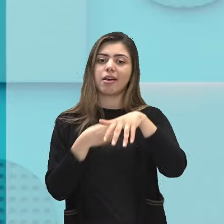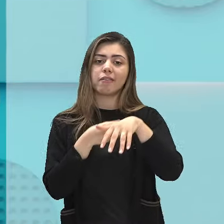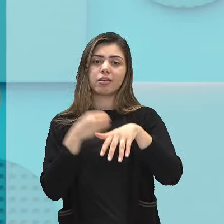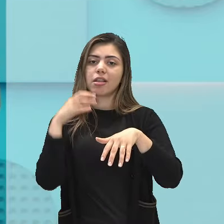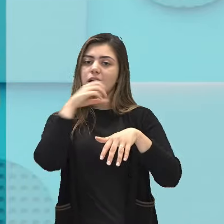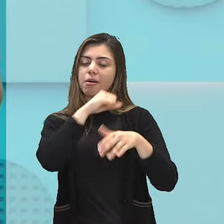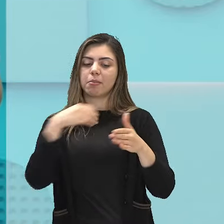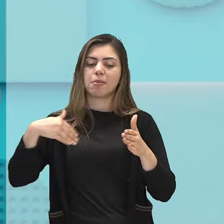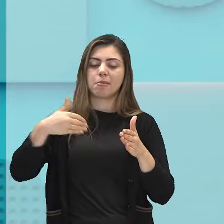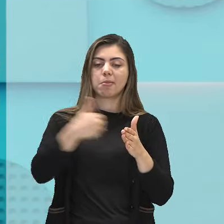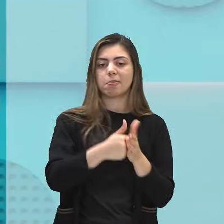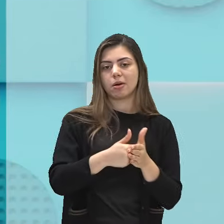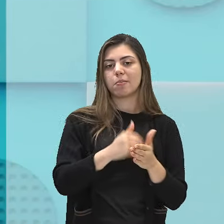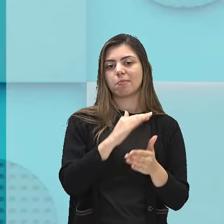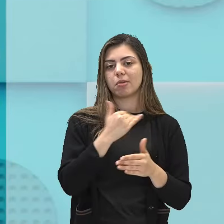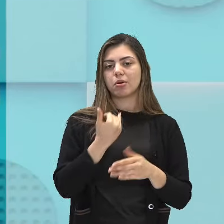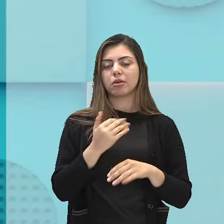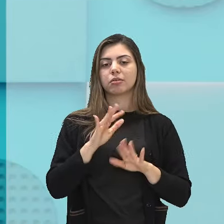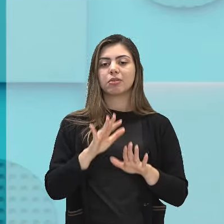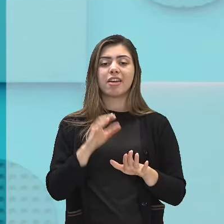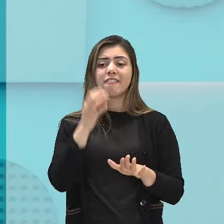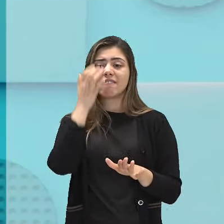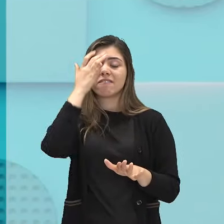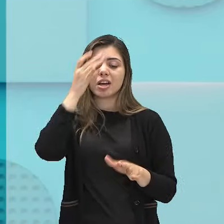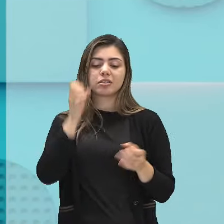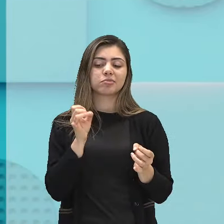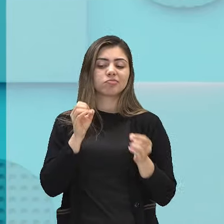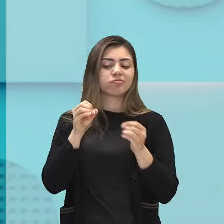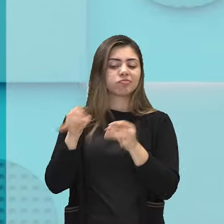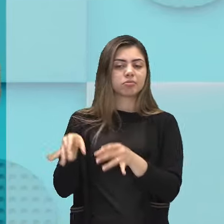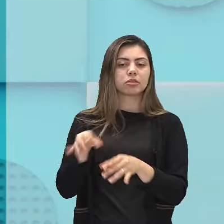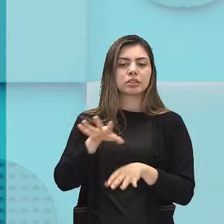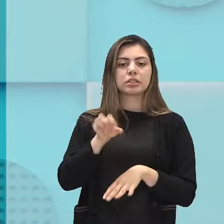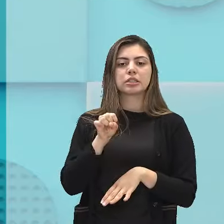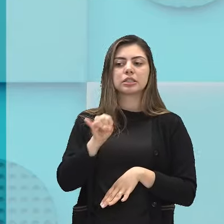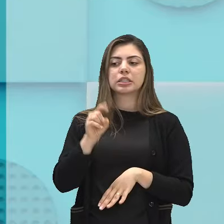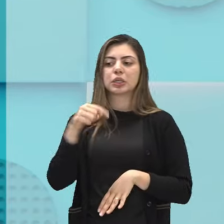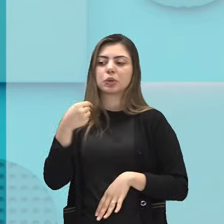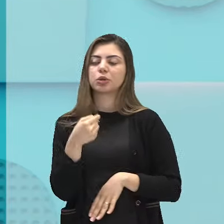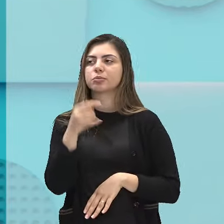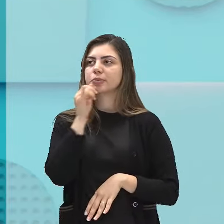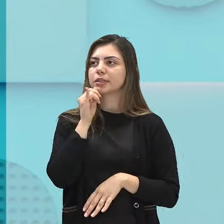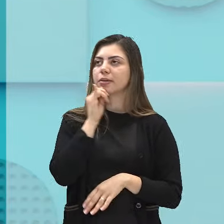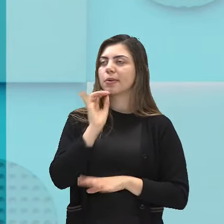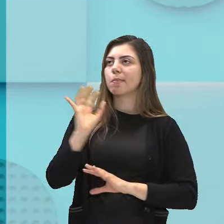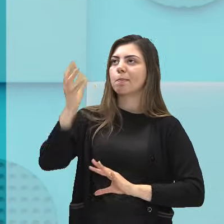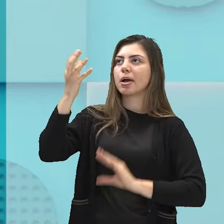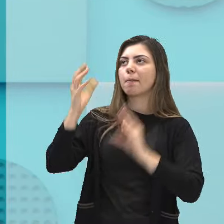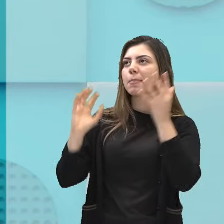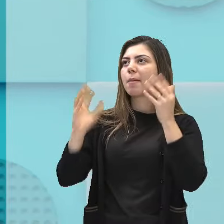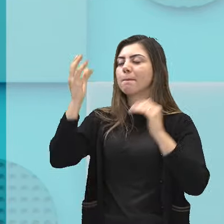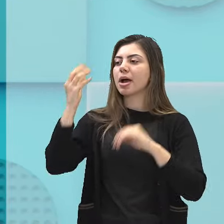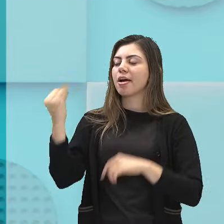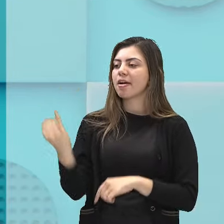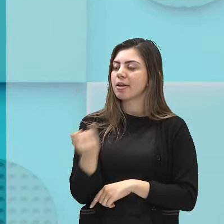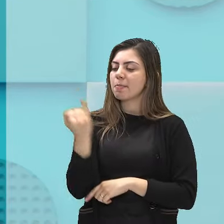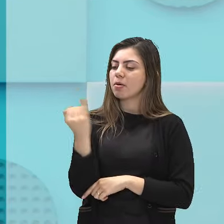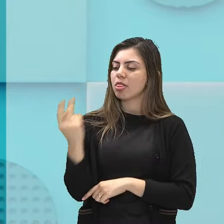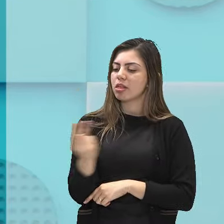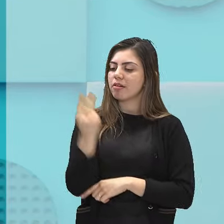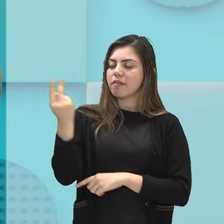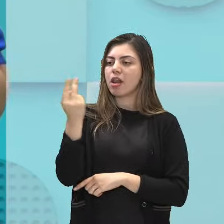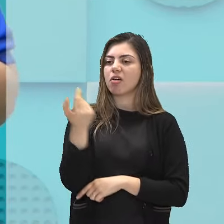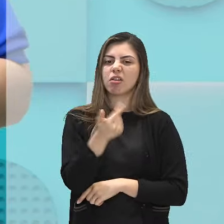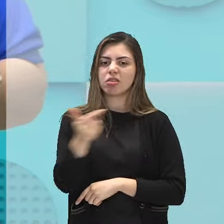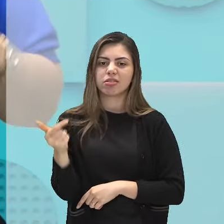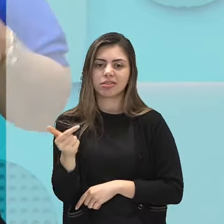facilmente descartável se nós não dermos, assim, uma significância para a nossa